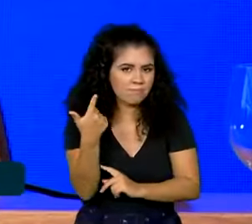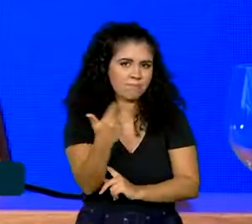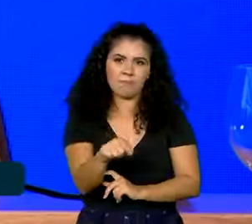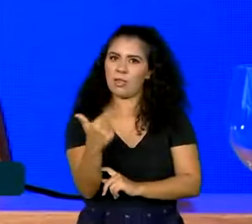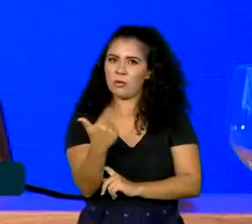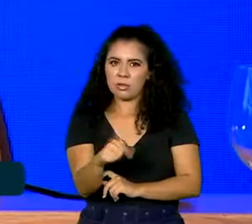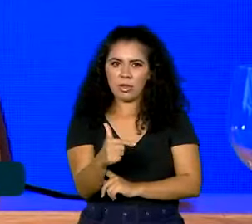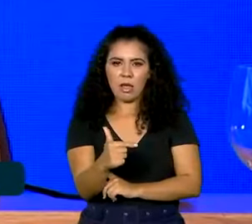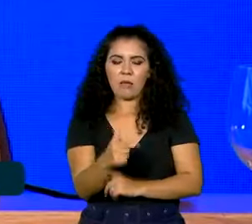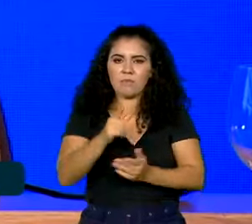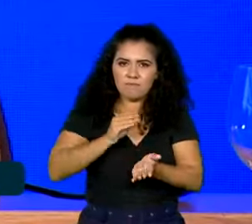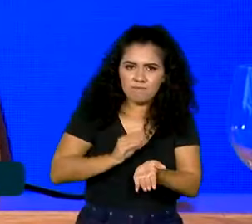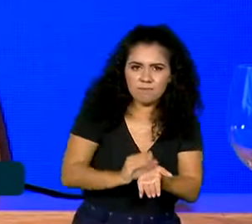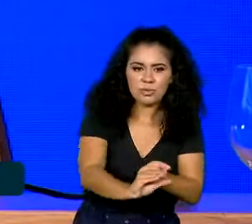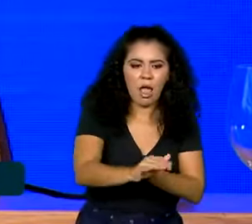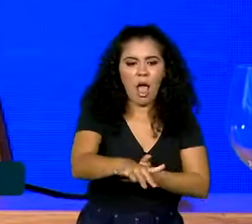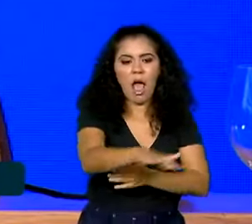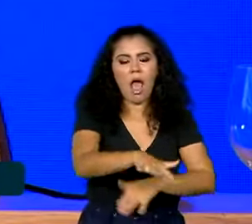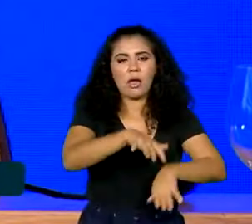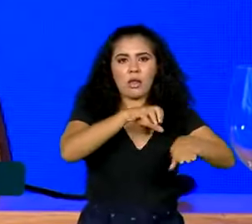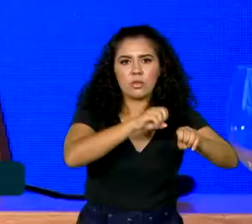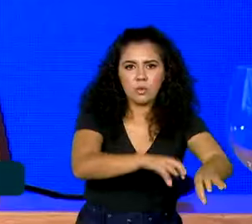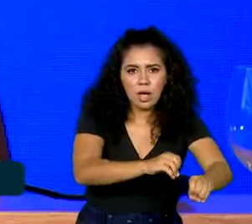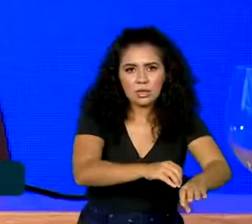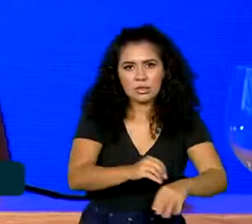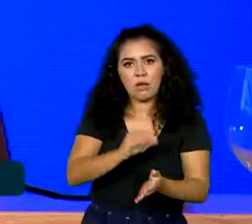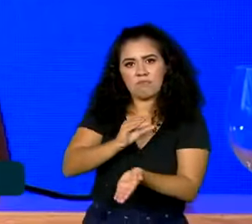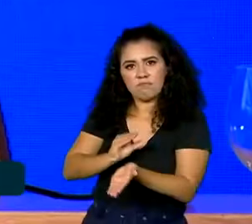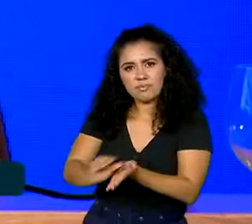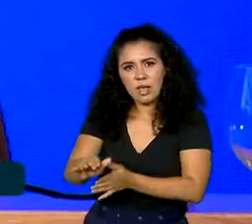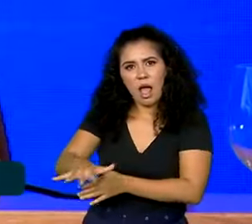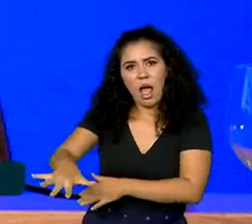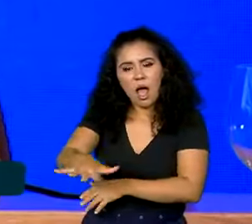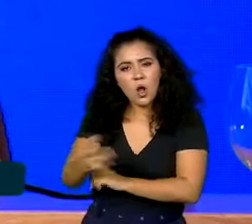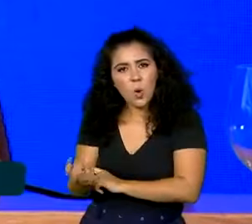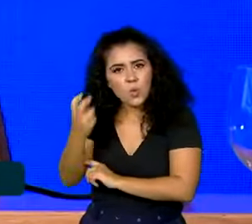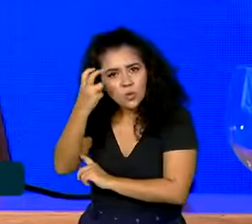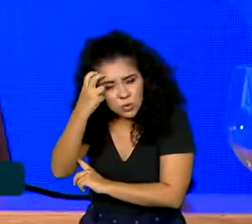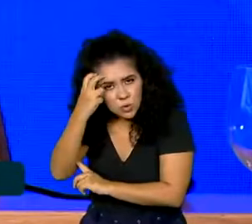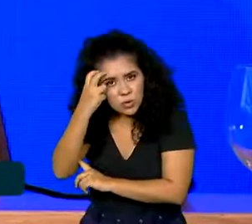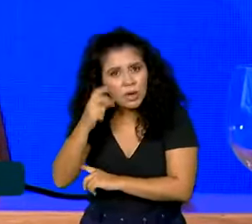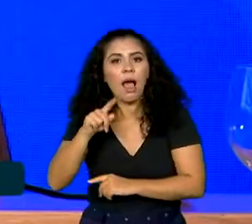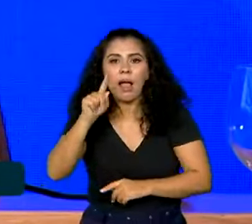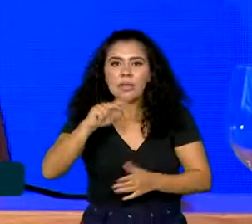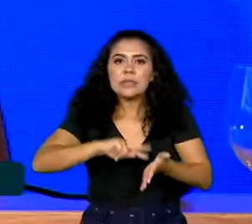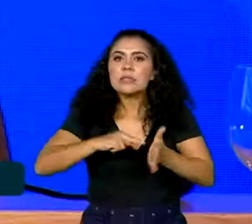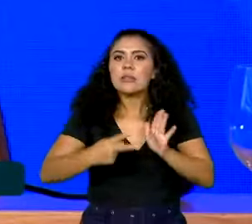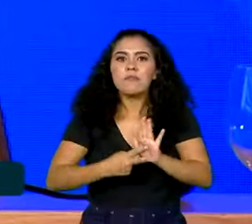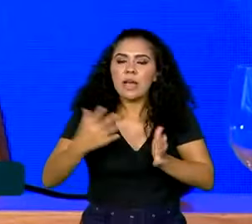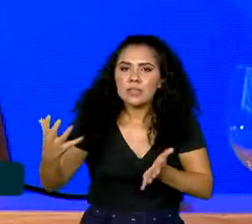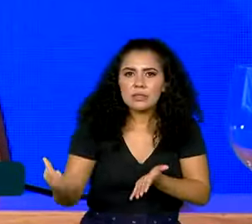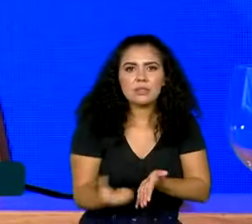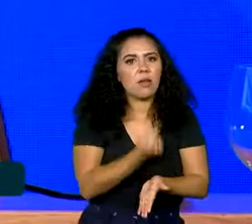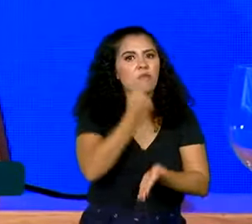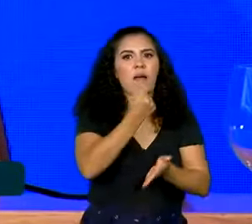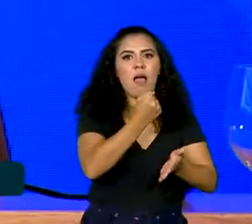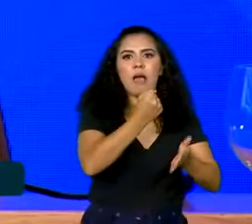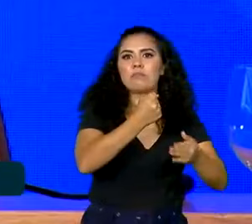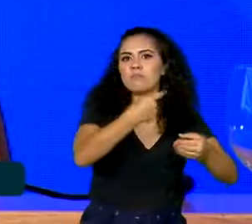Investir em educação e investir em cultura é a gente salvar uma cidade,